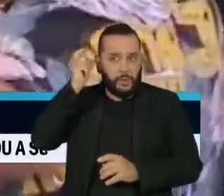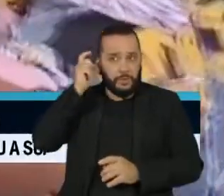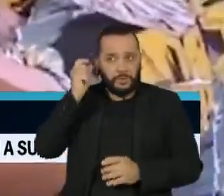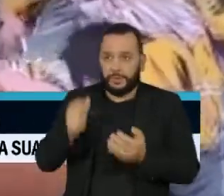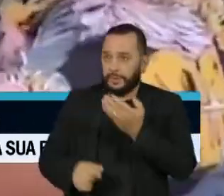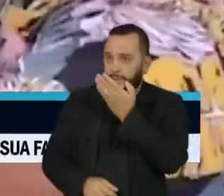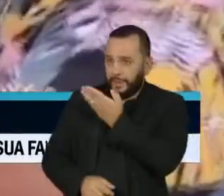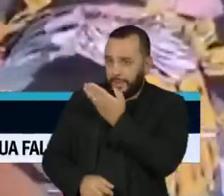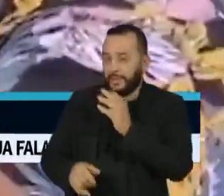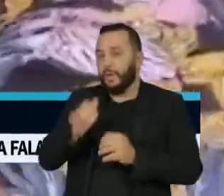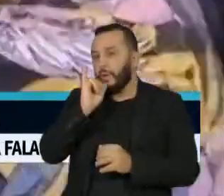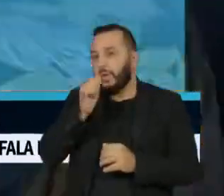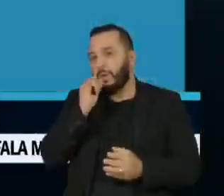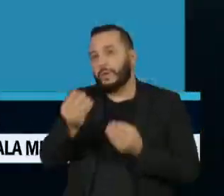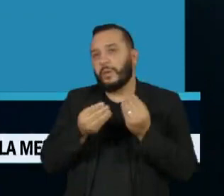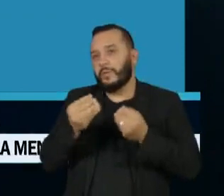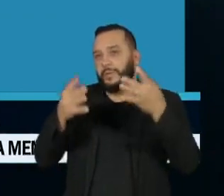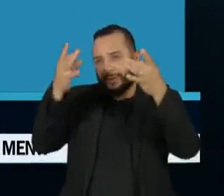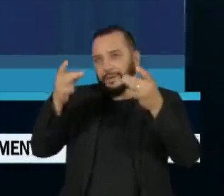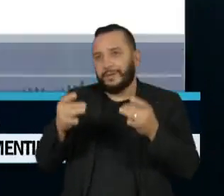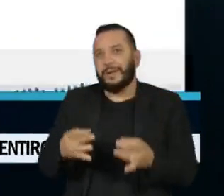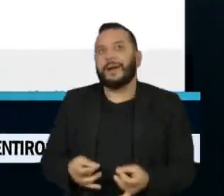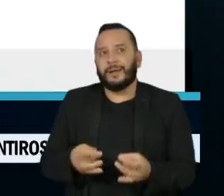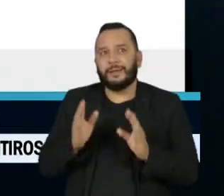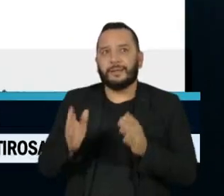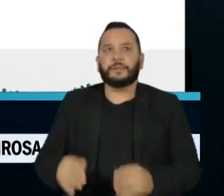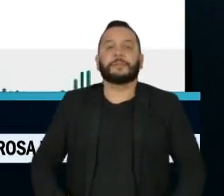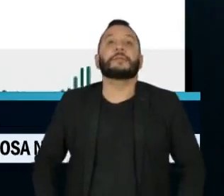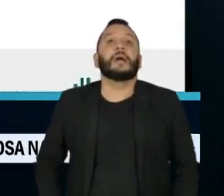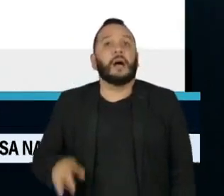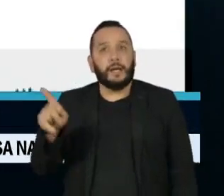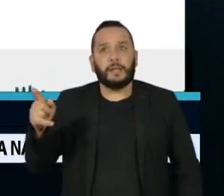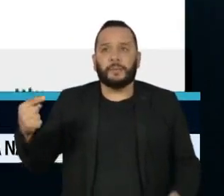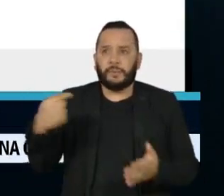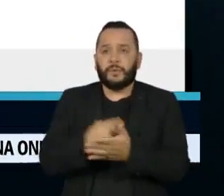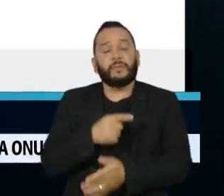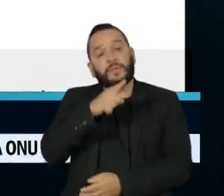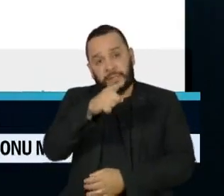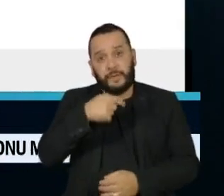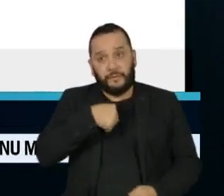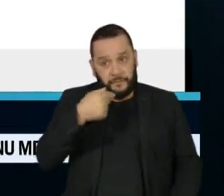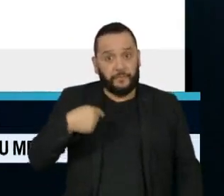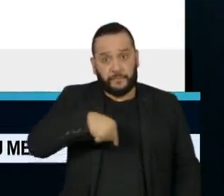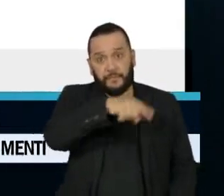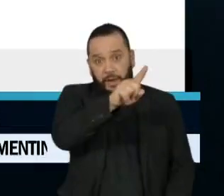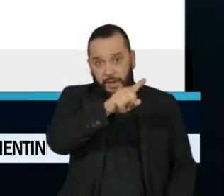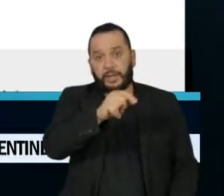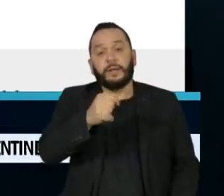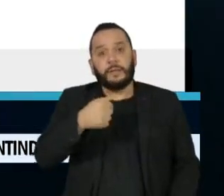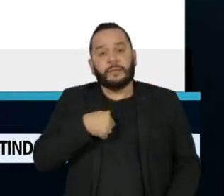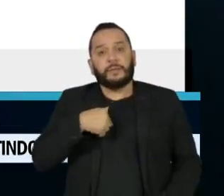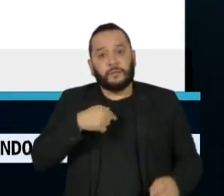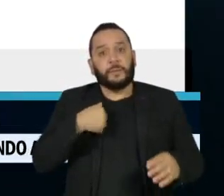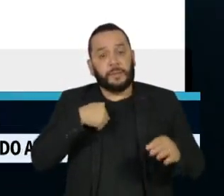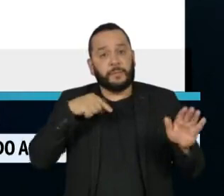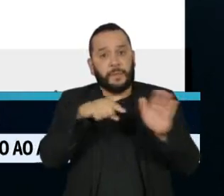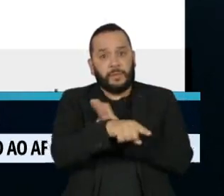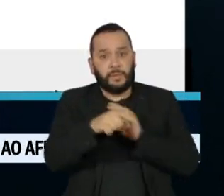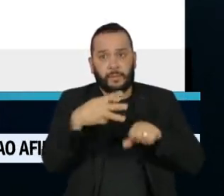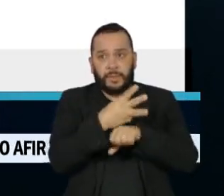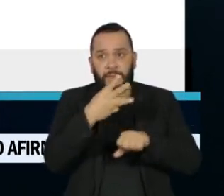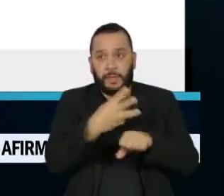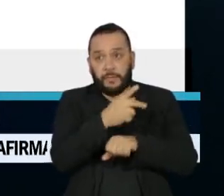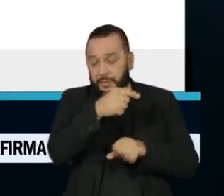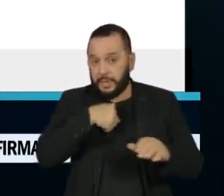publicitário conta os detalhes da operação. Aí ele falou assim, não, então você vai fazer o seguinte, eu vou te mandar a pergunta aí no seu WhatsApp, você